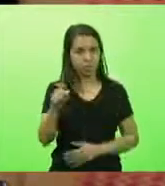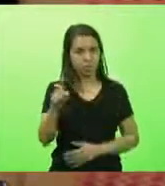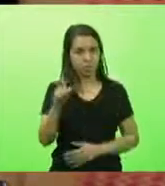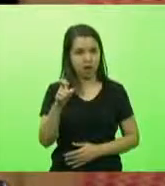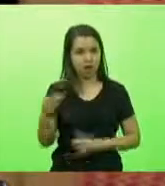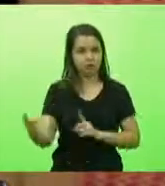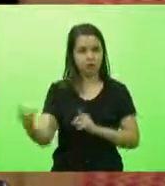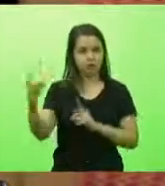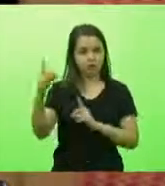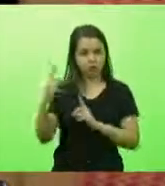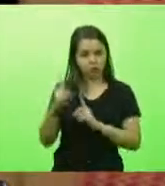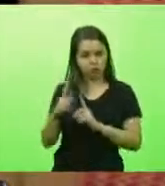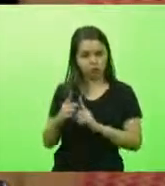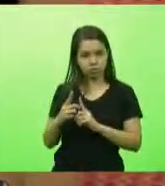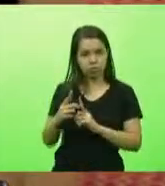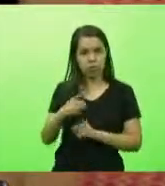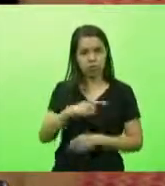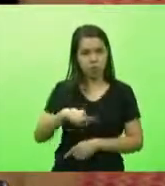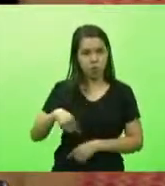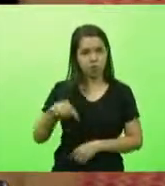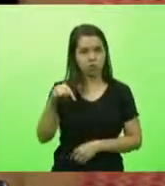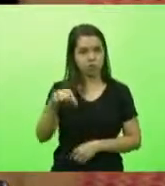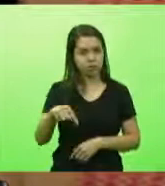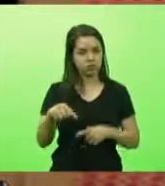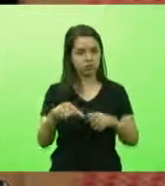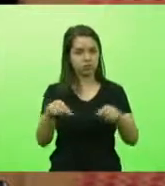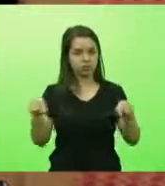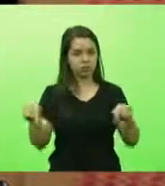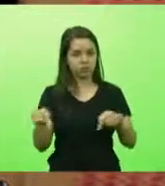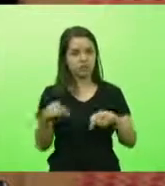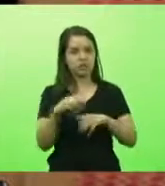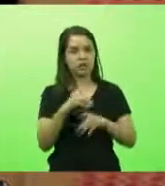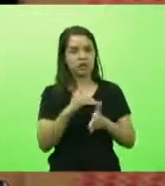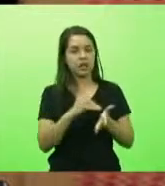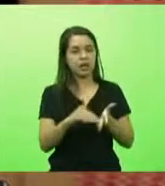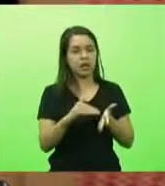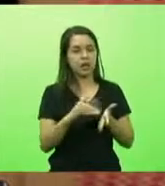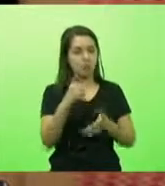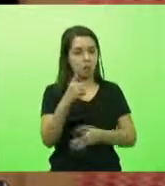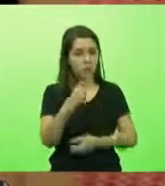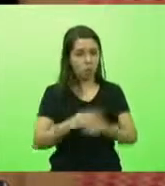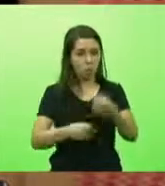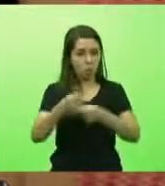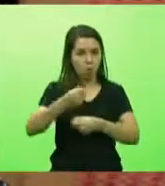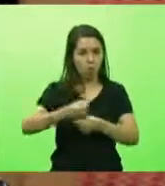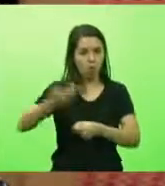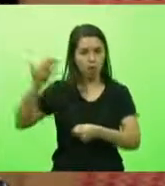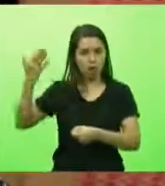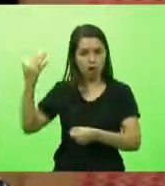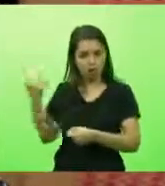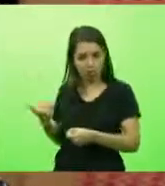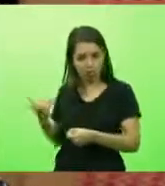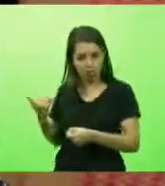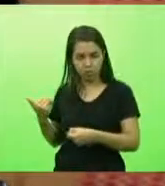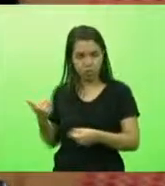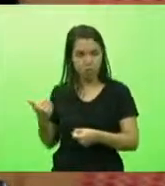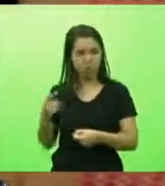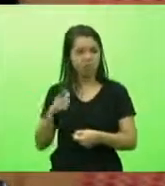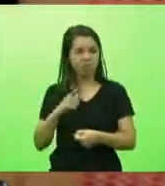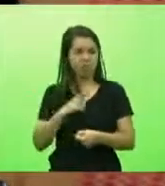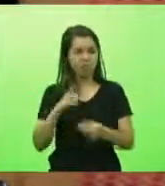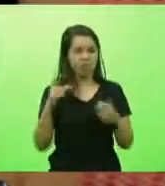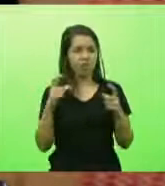estivemos aqui na secretaria há um ano atrás, quando havia dificuldade de